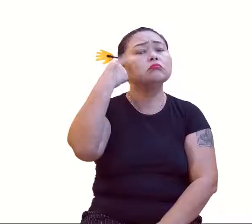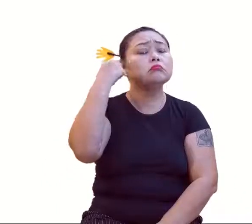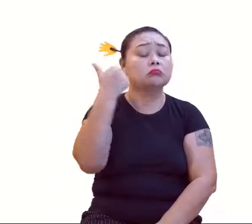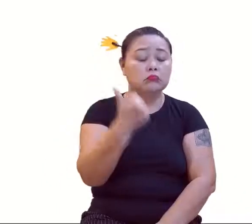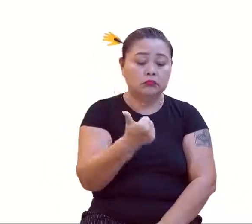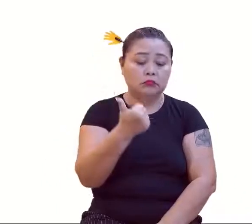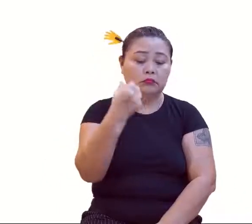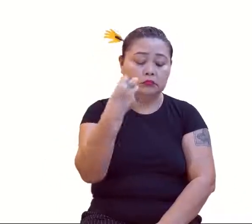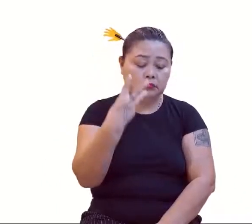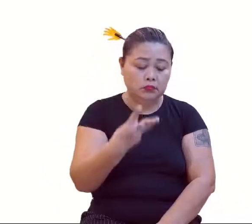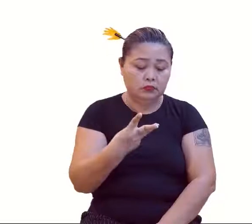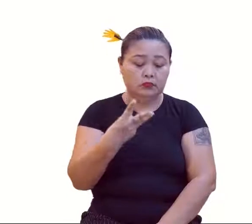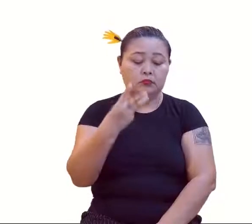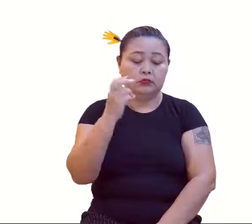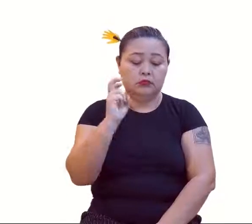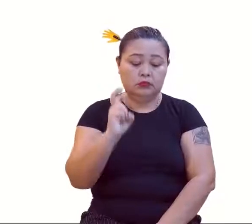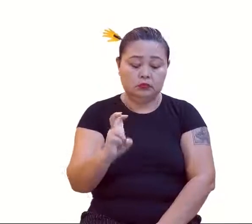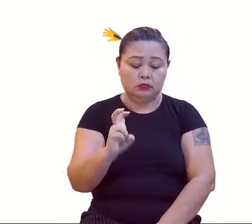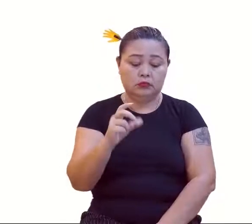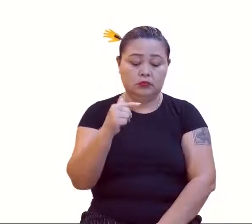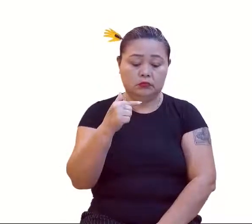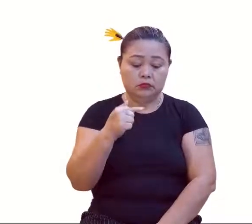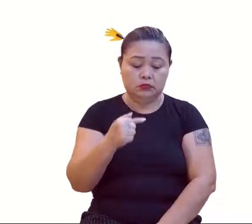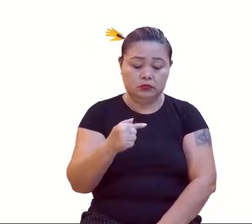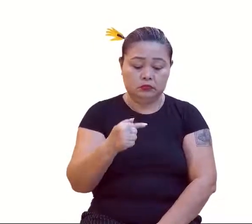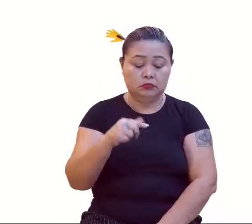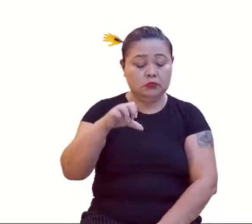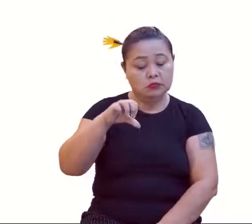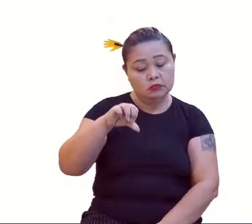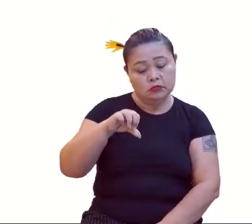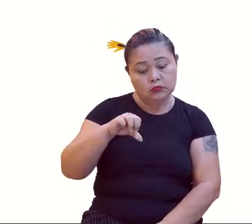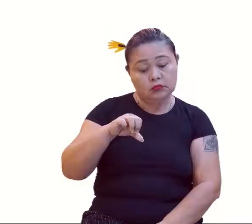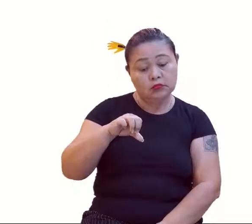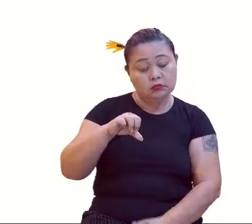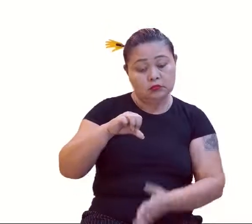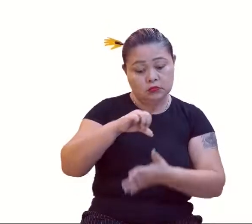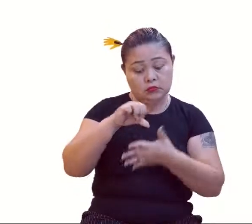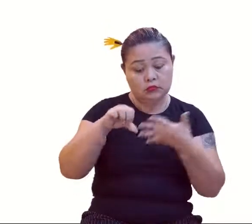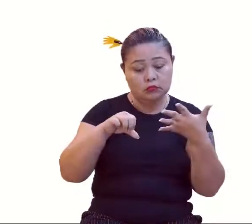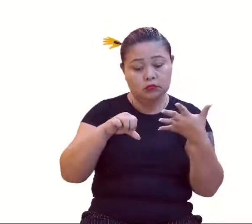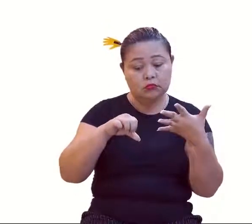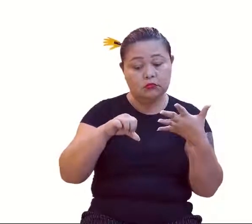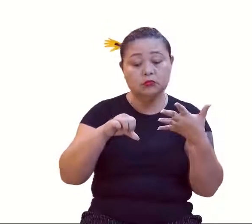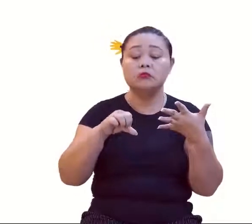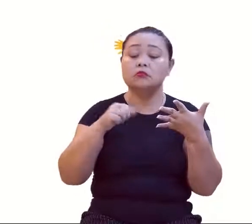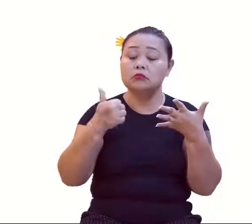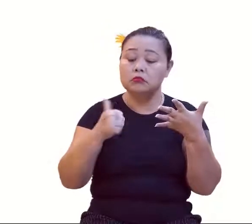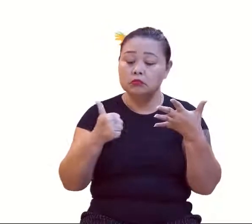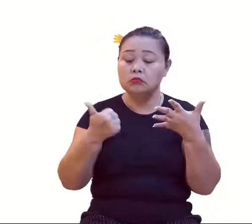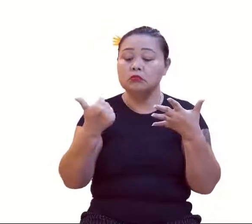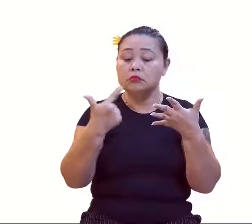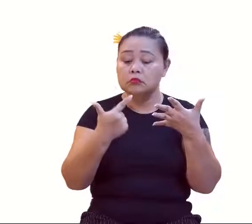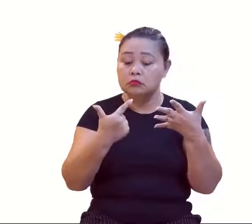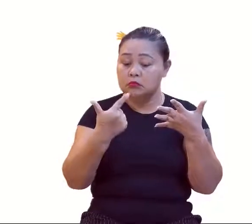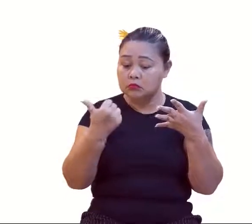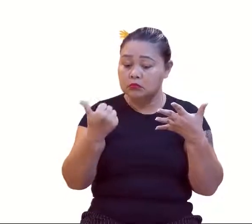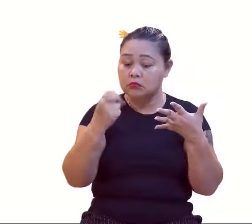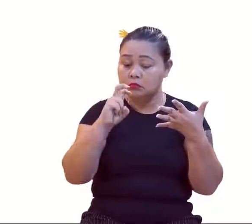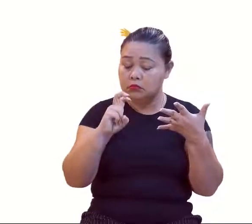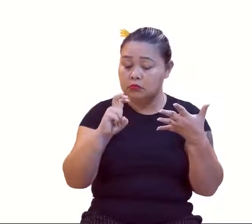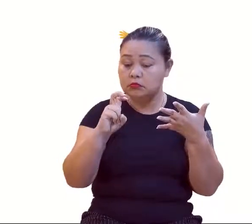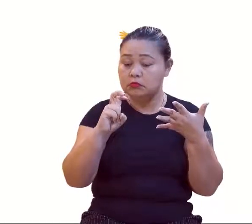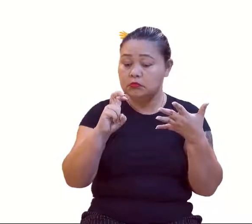3, 5, 7, 9. Já foram 5. 11, 13, 15,